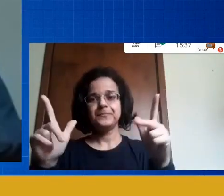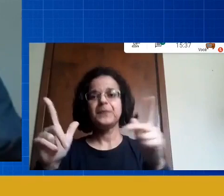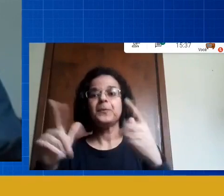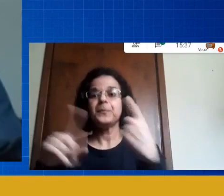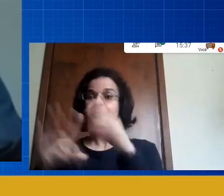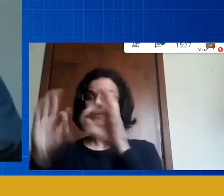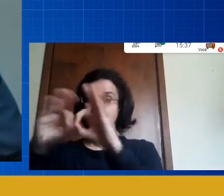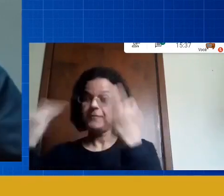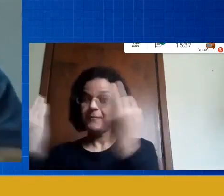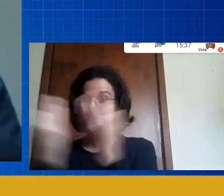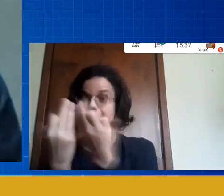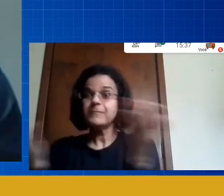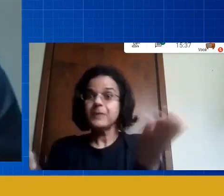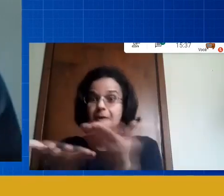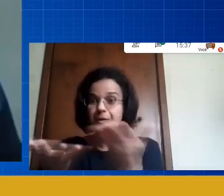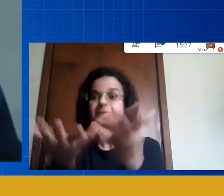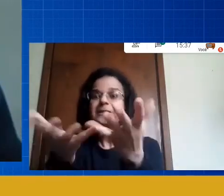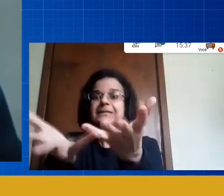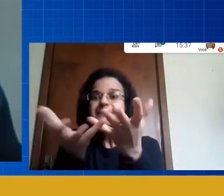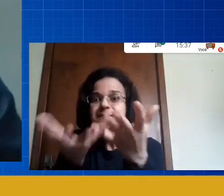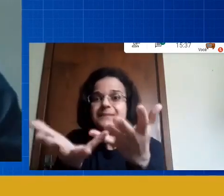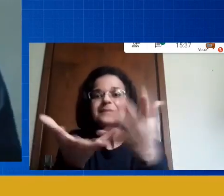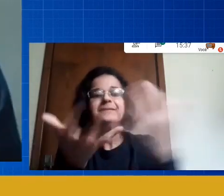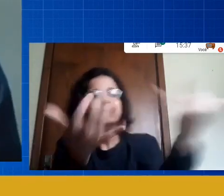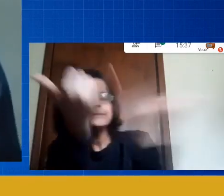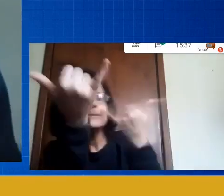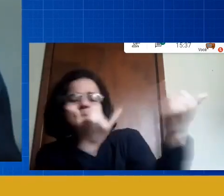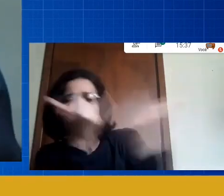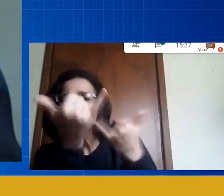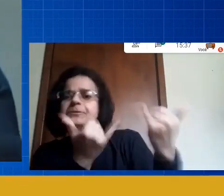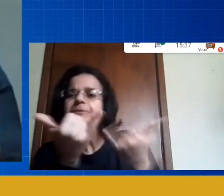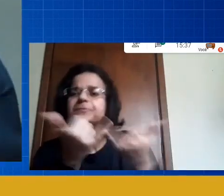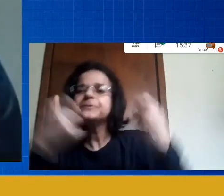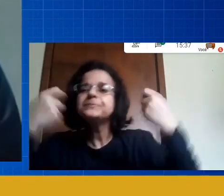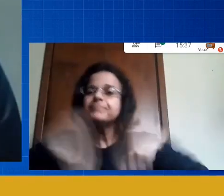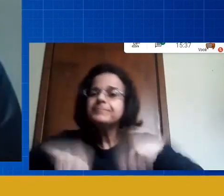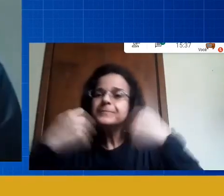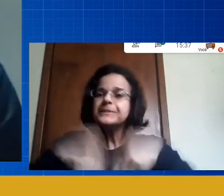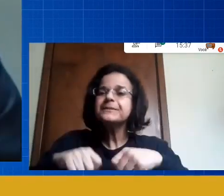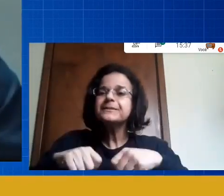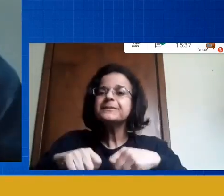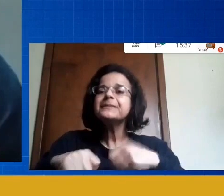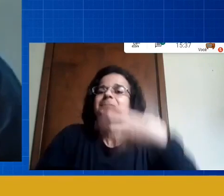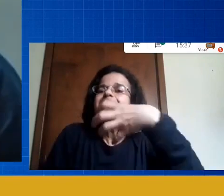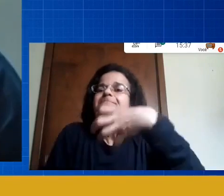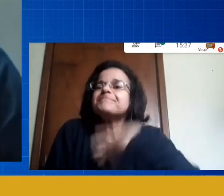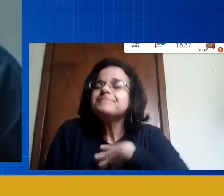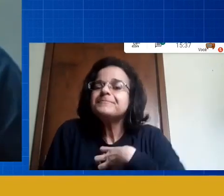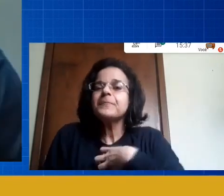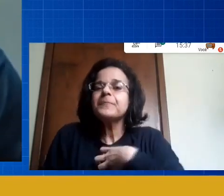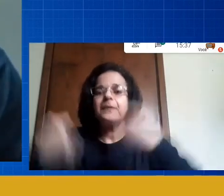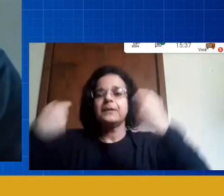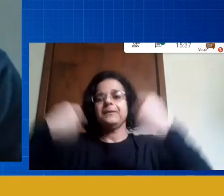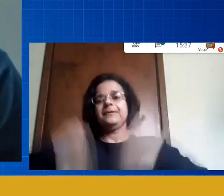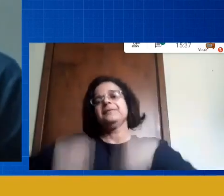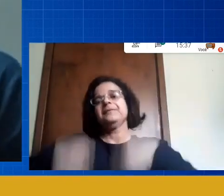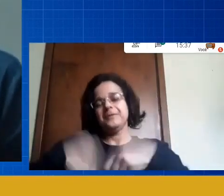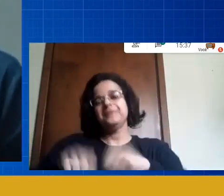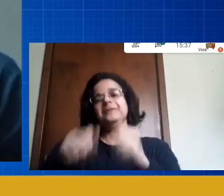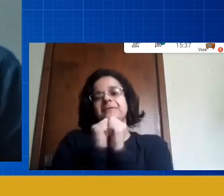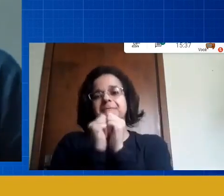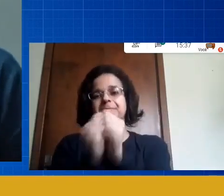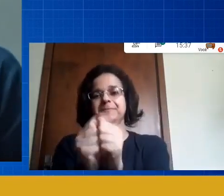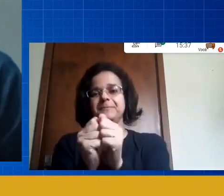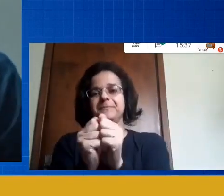também informações elas vão querer estar mais perto elas precisam elas sentiram a necessidade de estar mais próxima